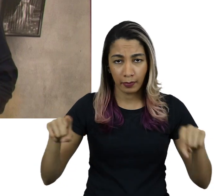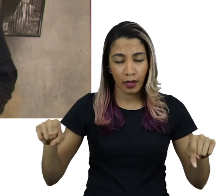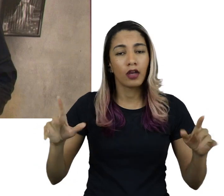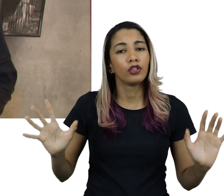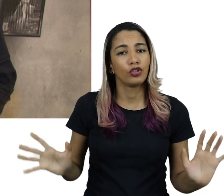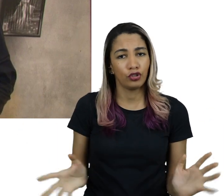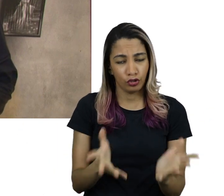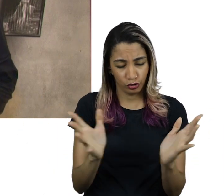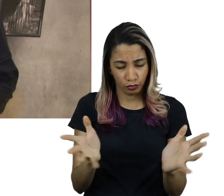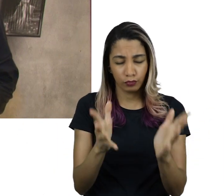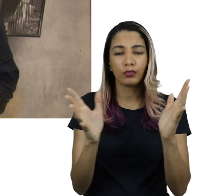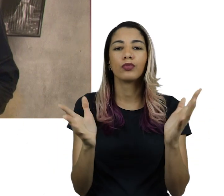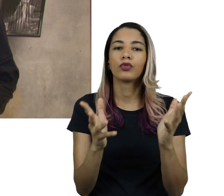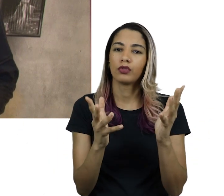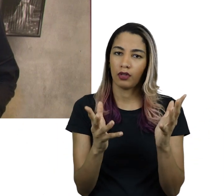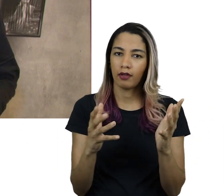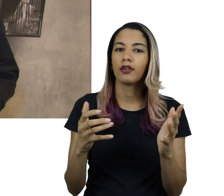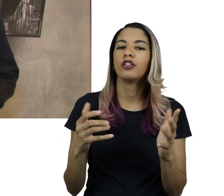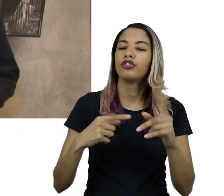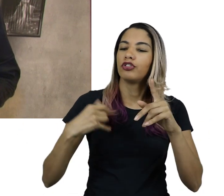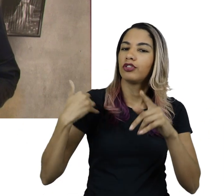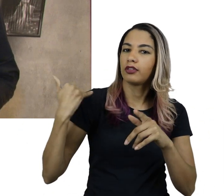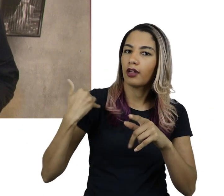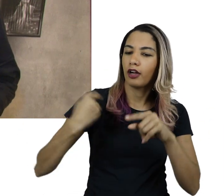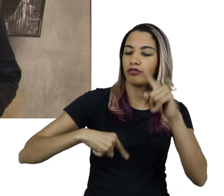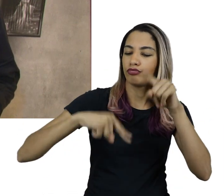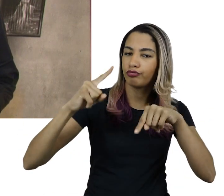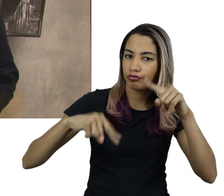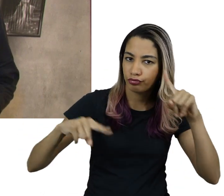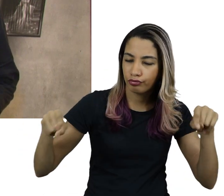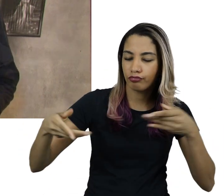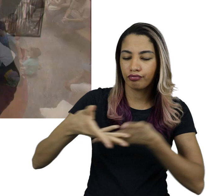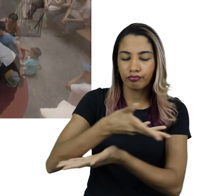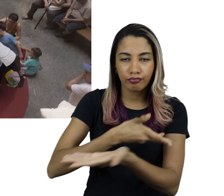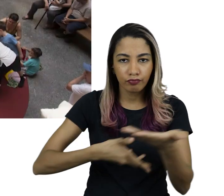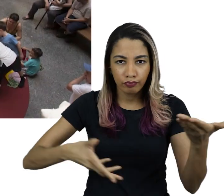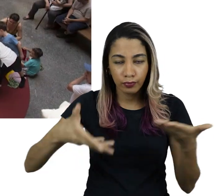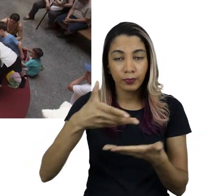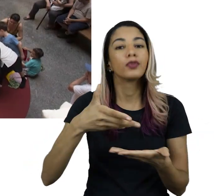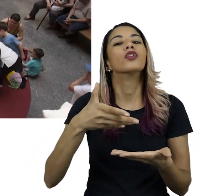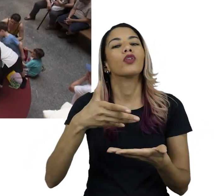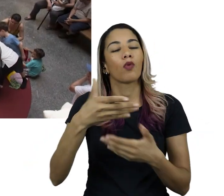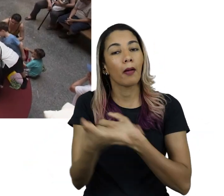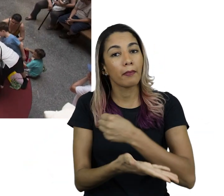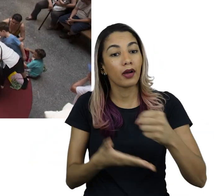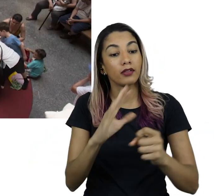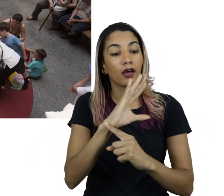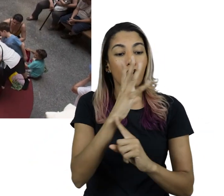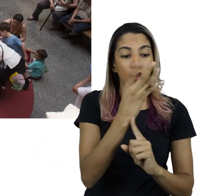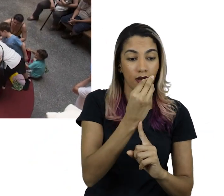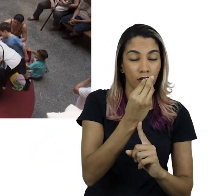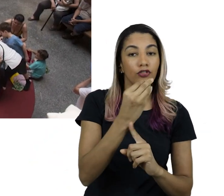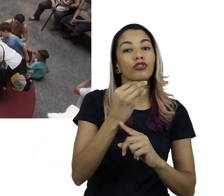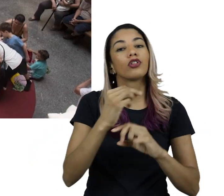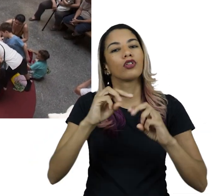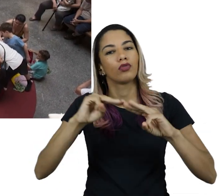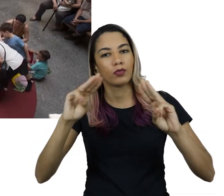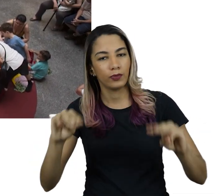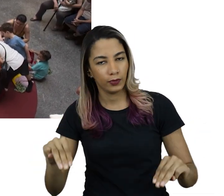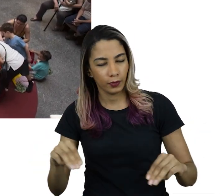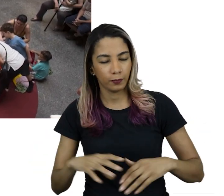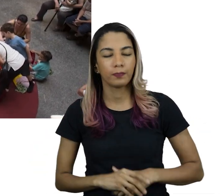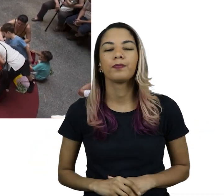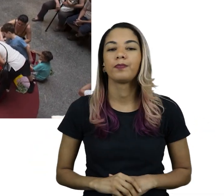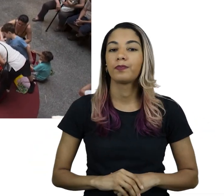que estimula a convivência entre as pessoas de diversas gerações a partir do contato com a arte e o museu.